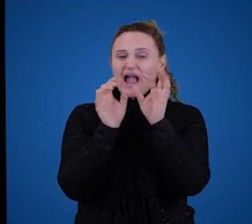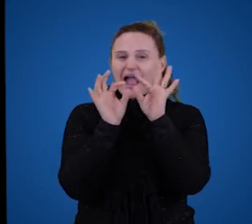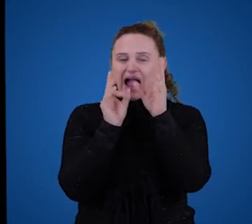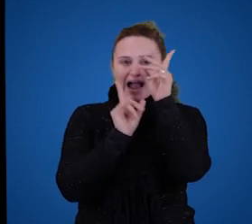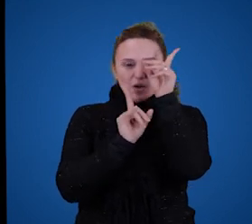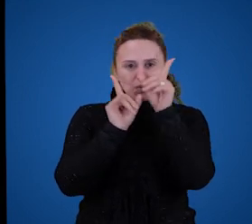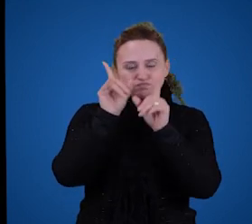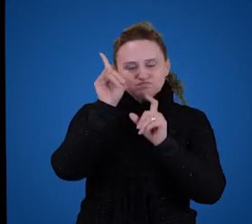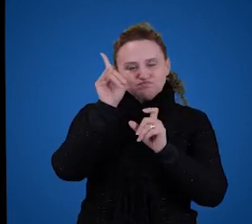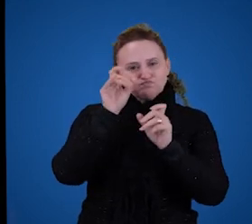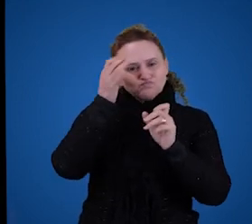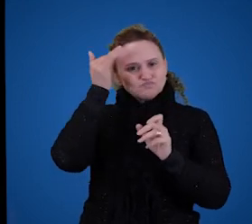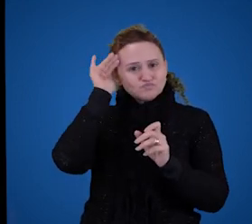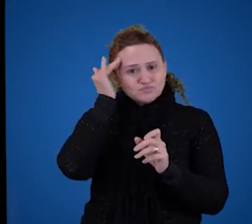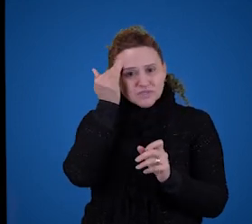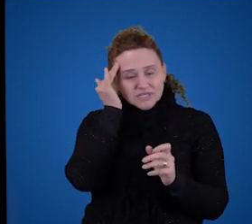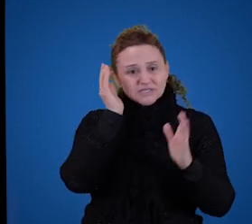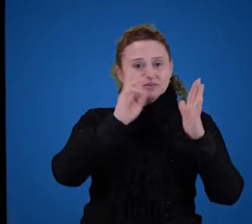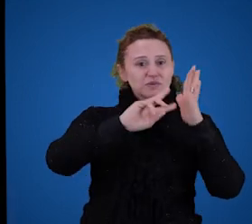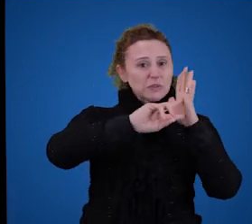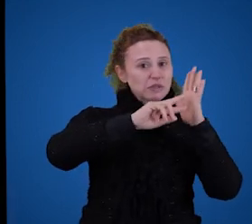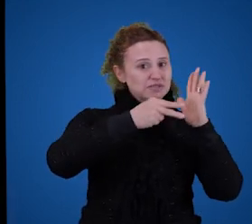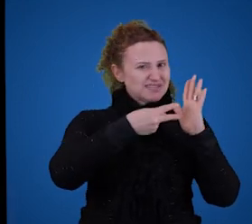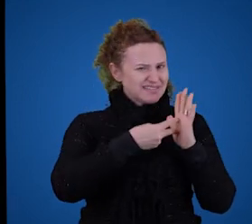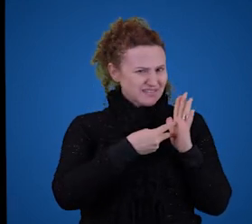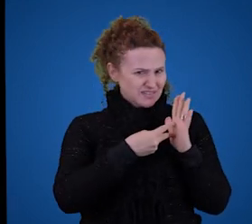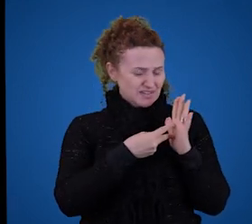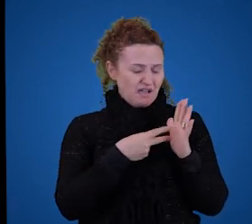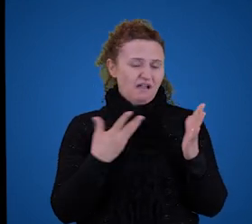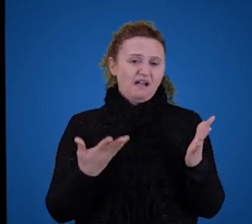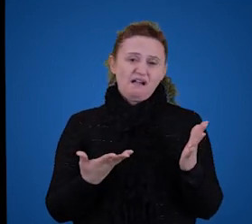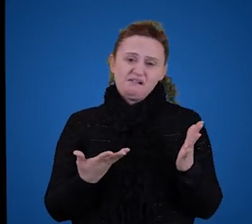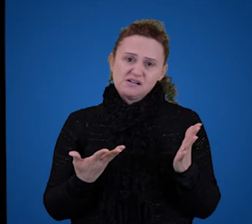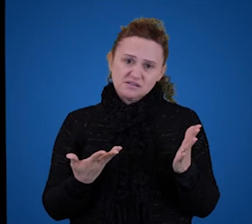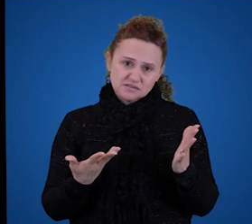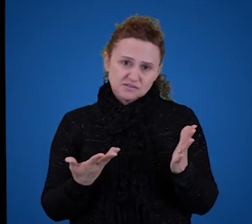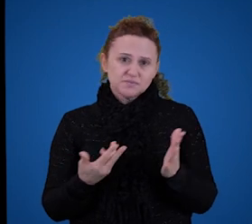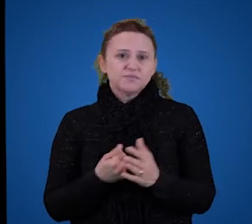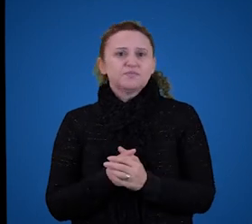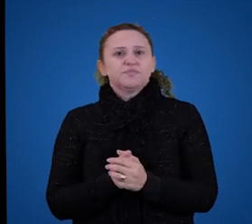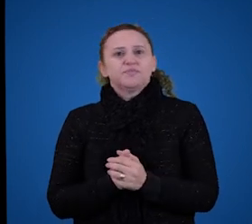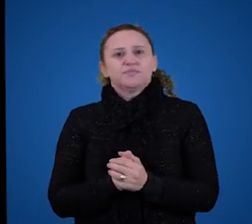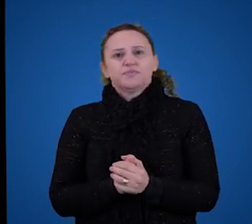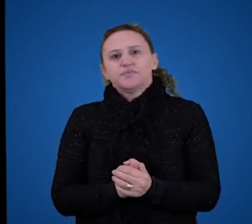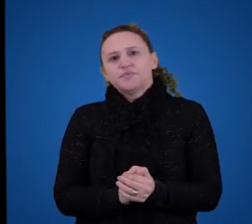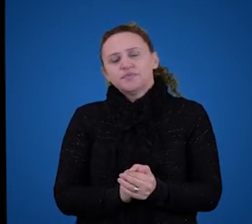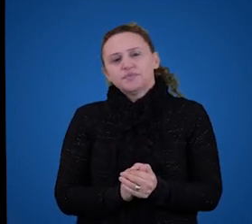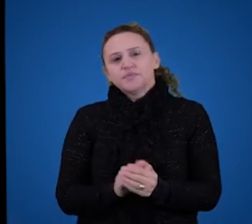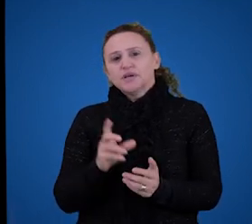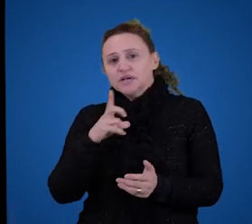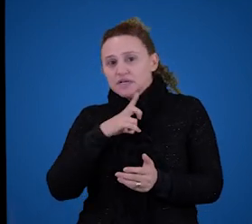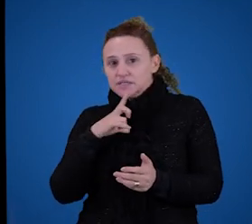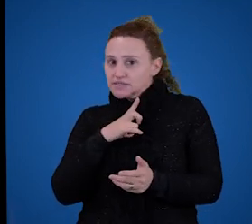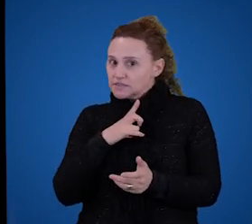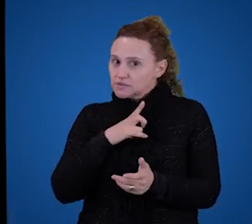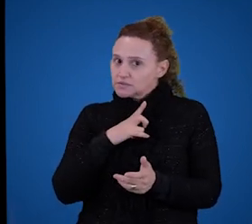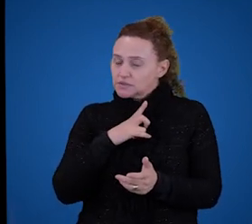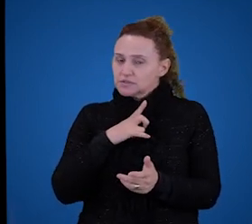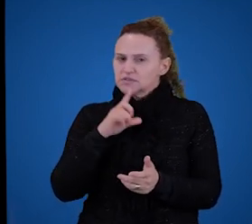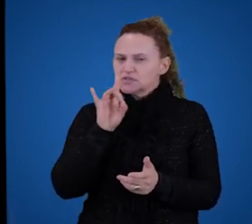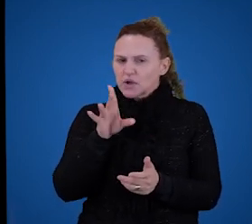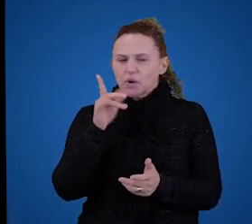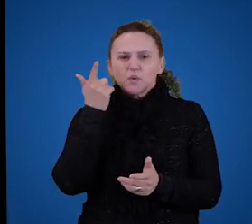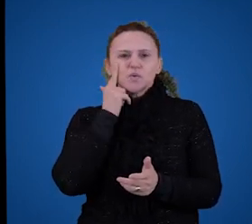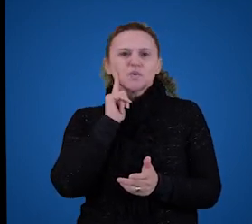Esse exemplo. Ideias verdes dormem furiosamente juntas, parecem não ter significado e é significado incompreensível. Talvez nós só consigamos